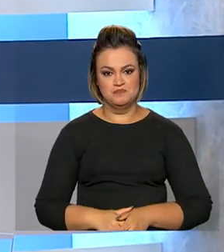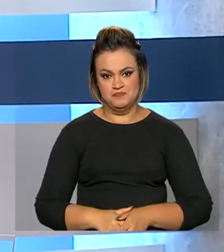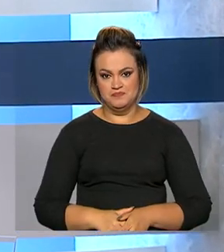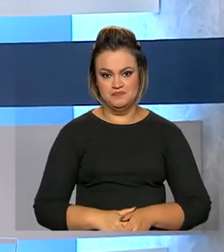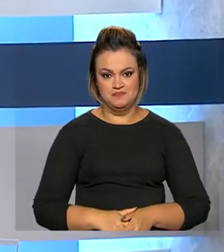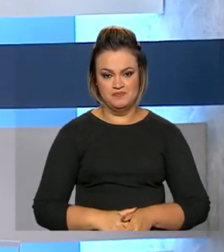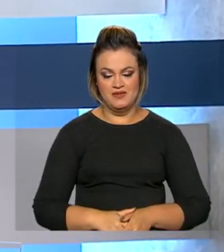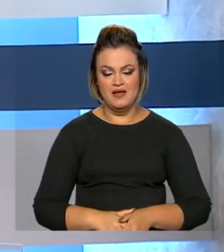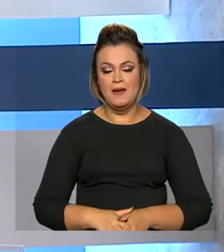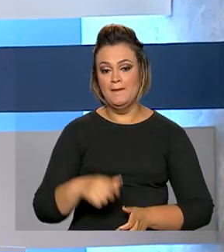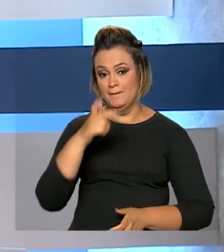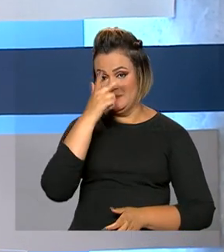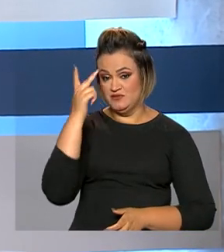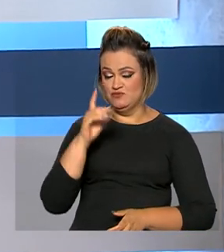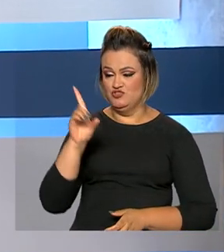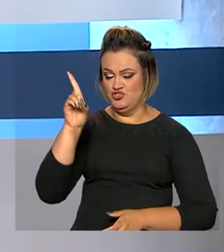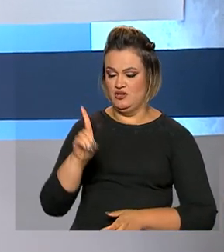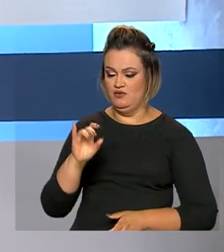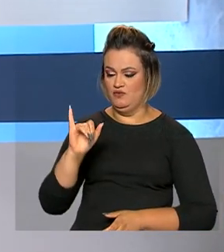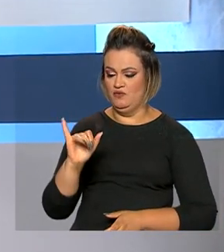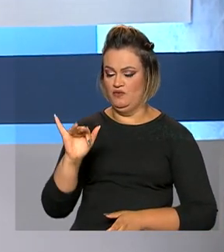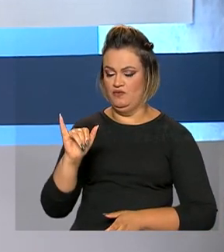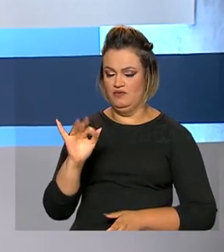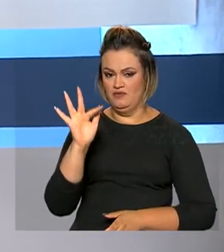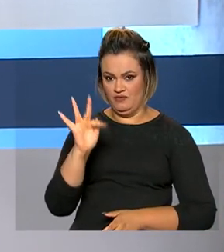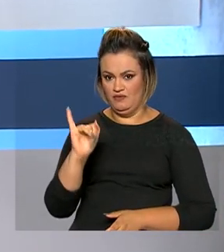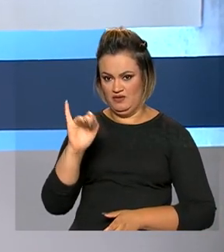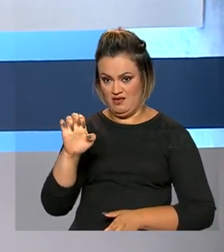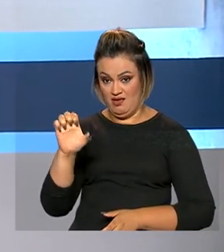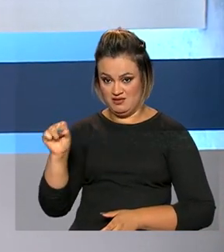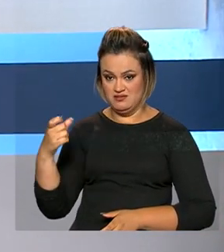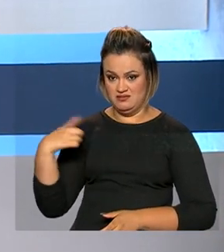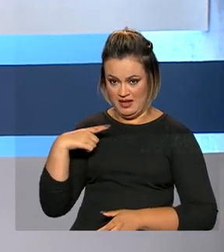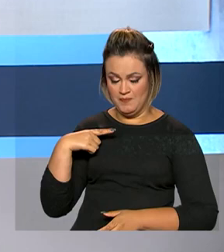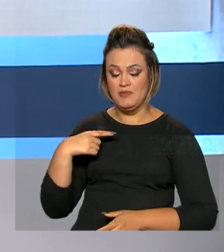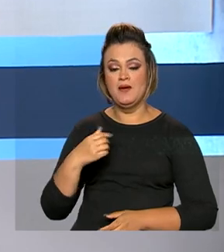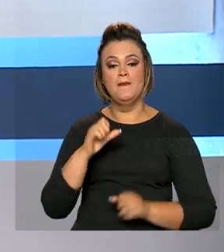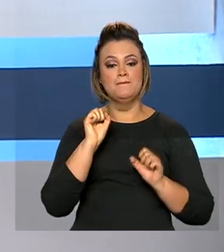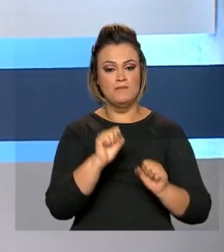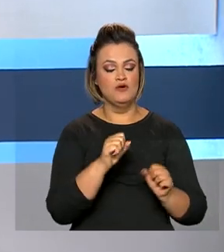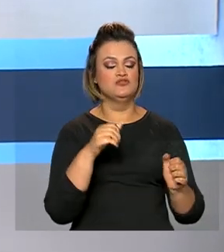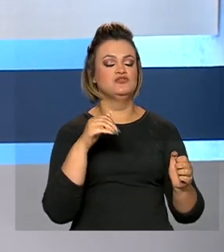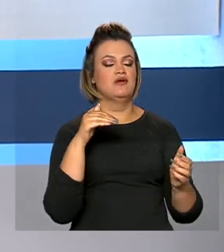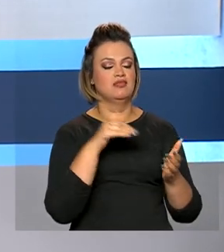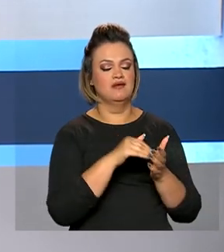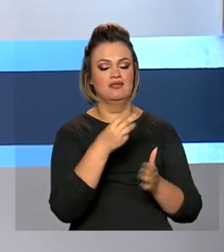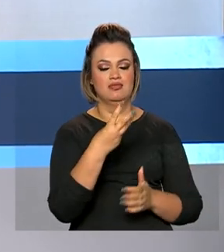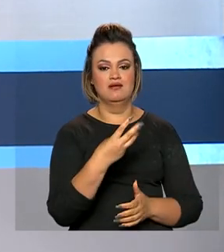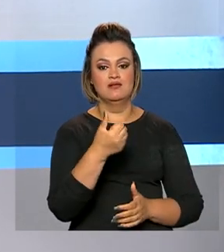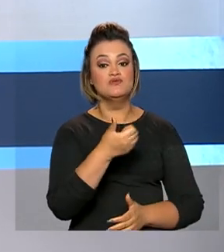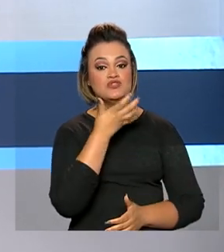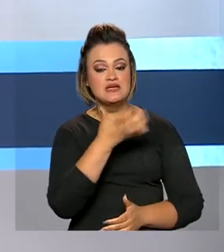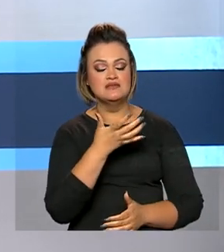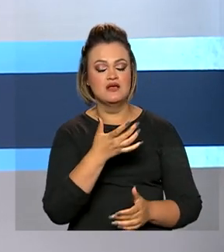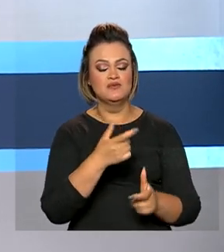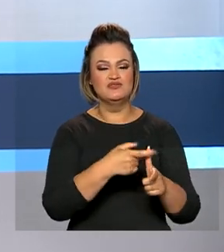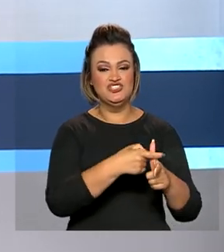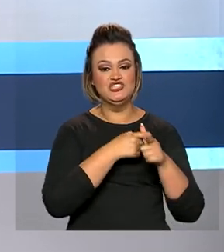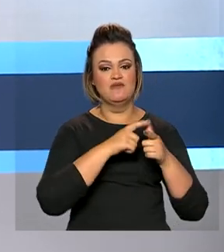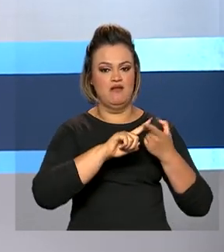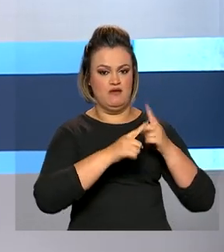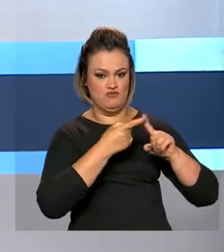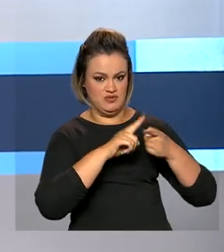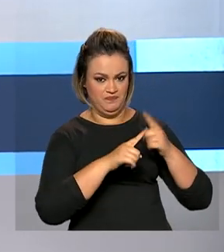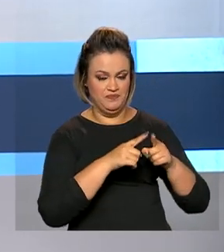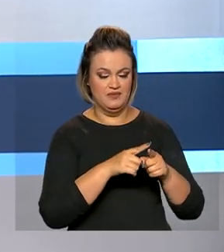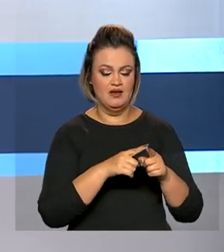Os beneficiários do FIES têm até 31 de dezembro para solicitar a renegociação das dívidas. Estudantes